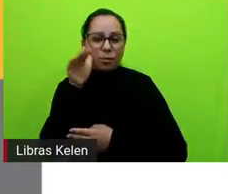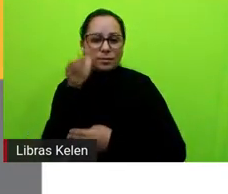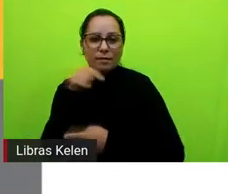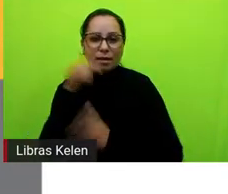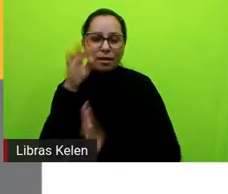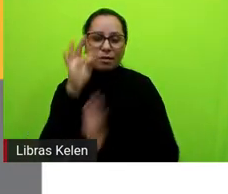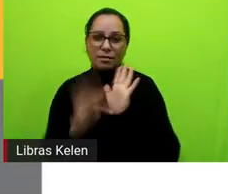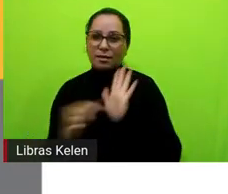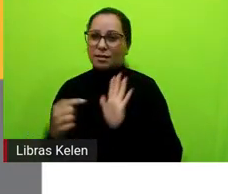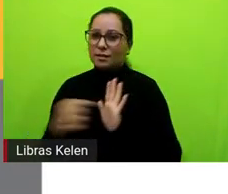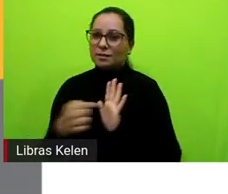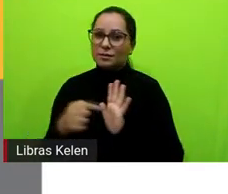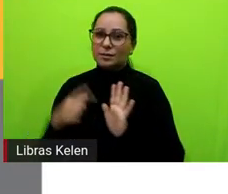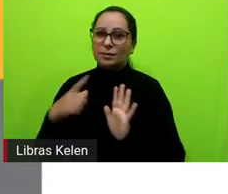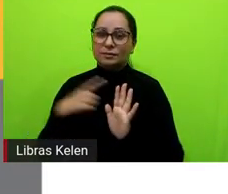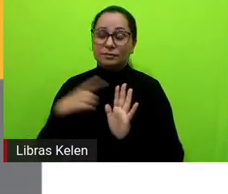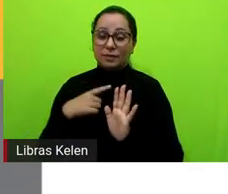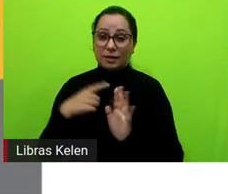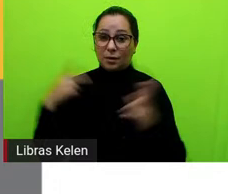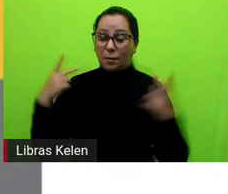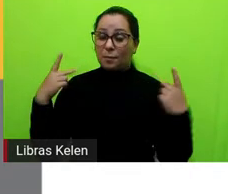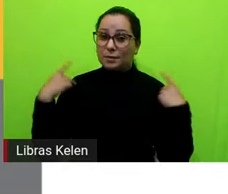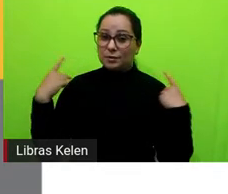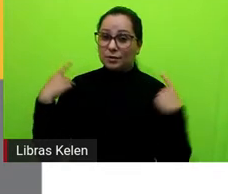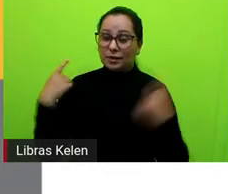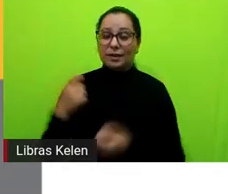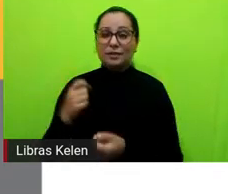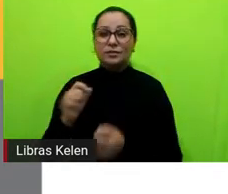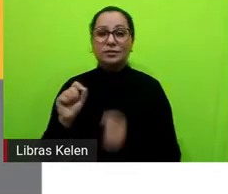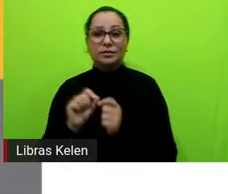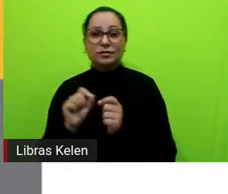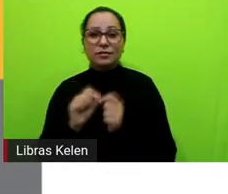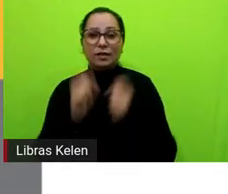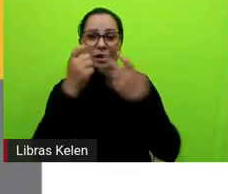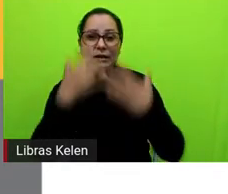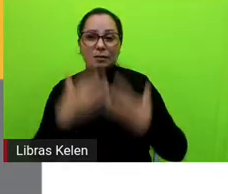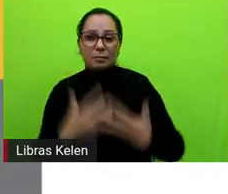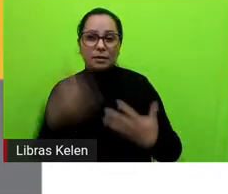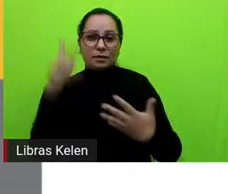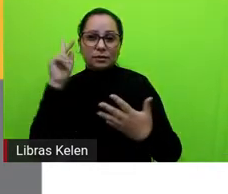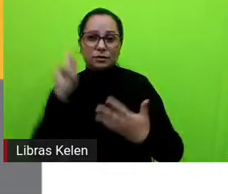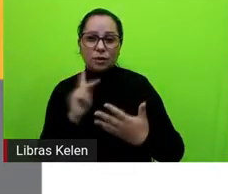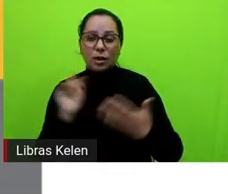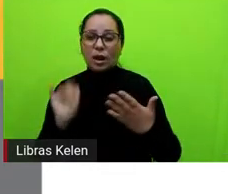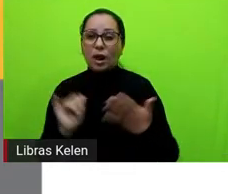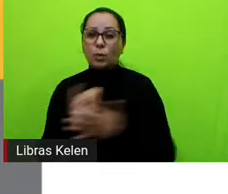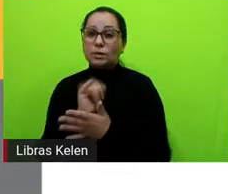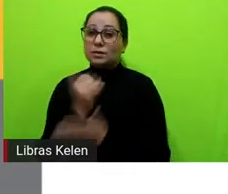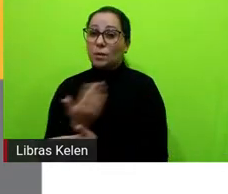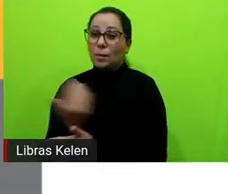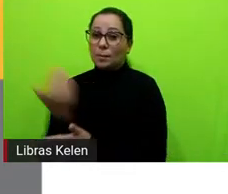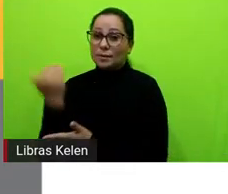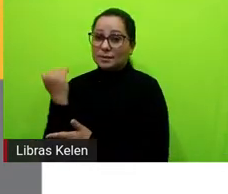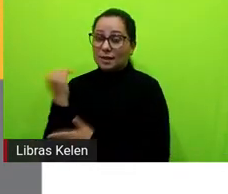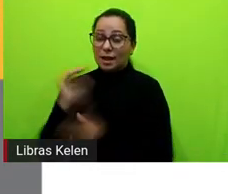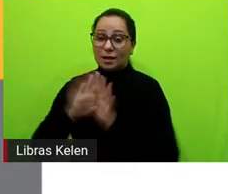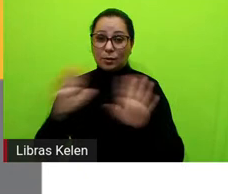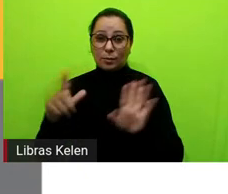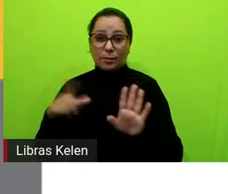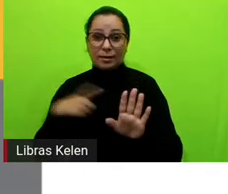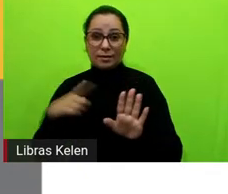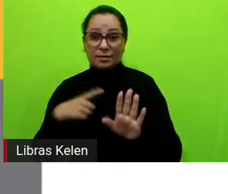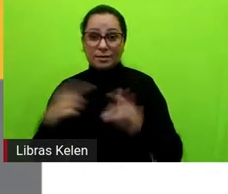tenho um personagem que faz uma narrativa de um acontecimento passado mas eu tenho diálogos